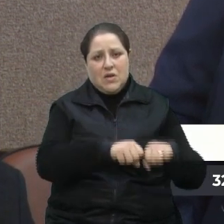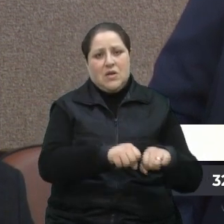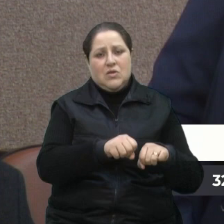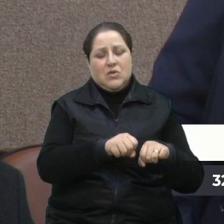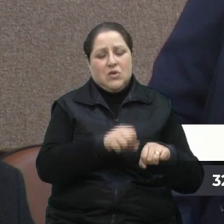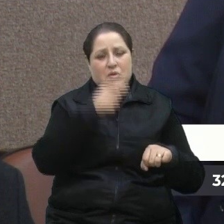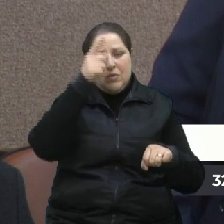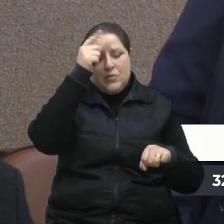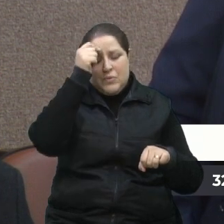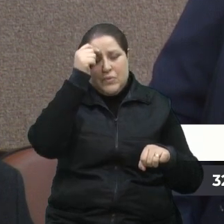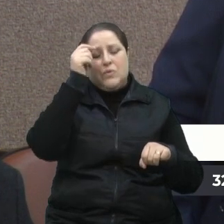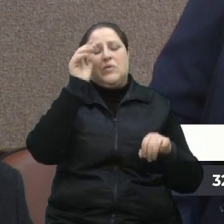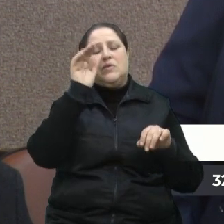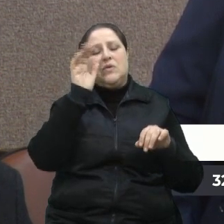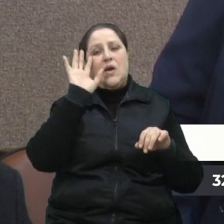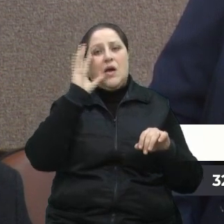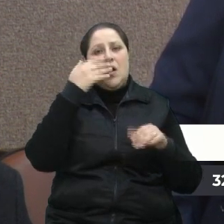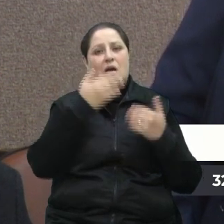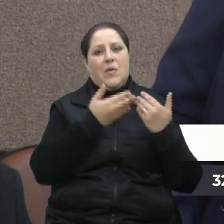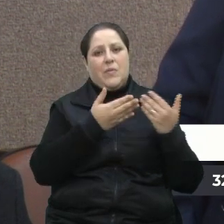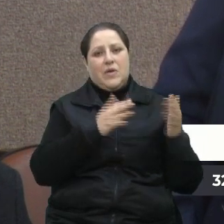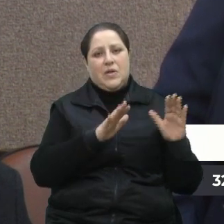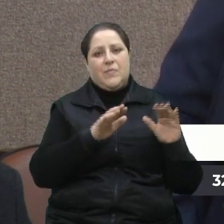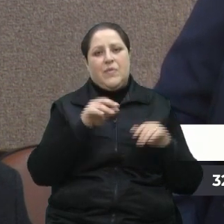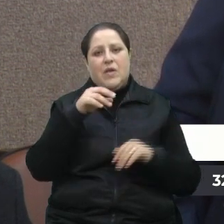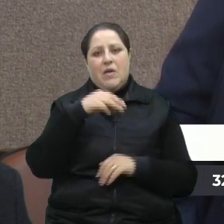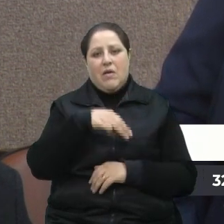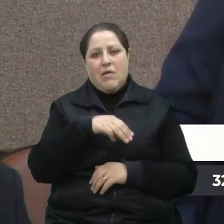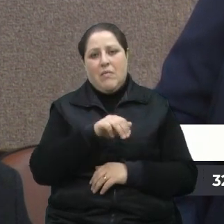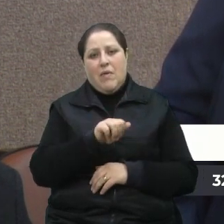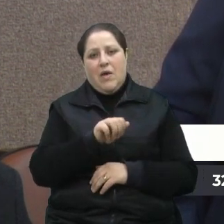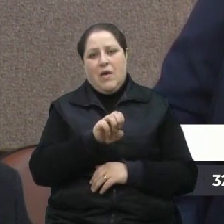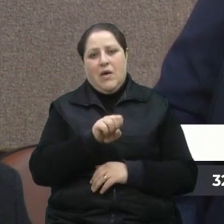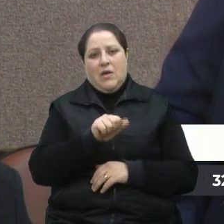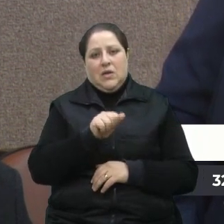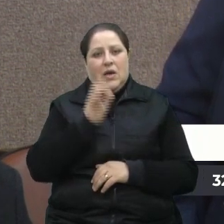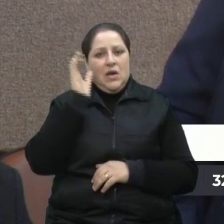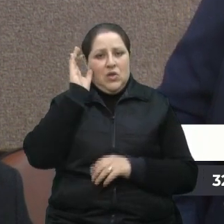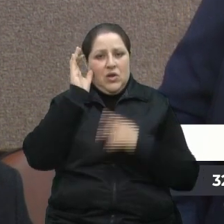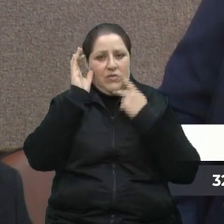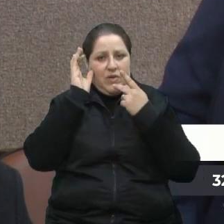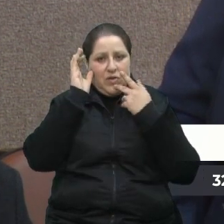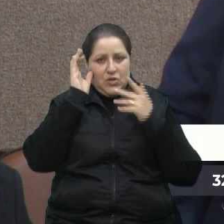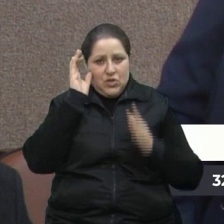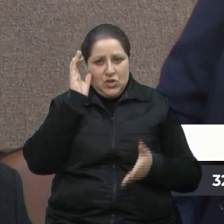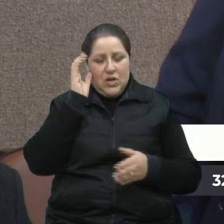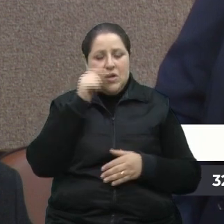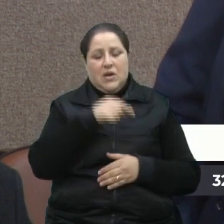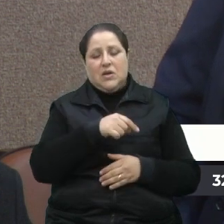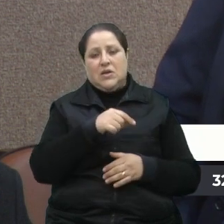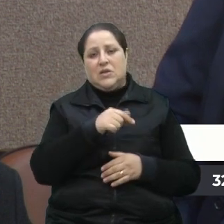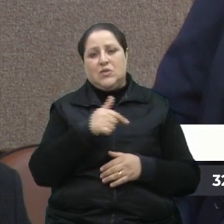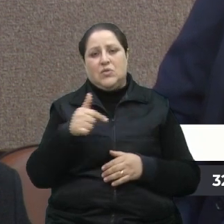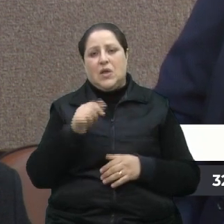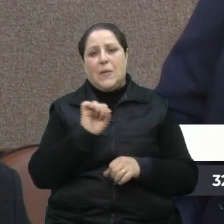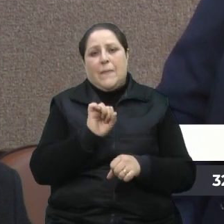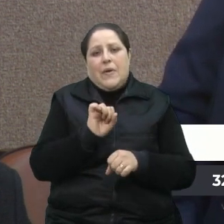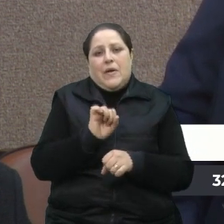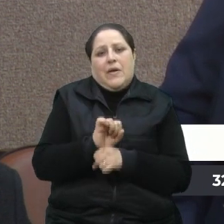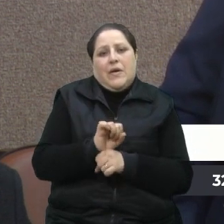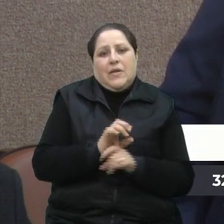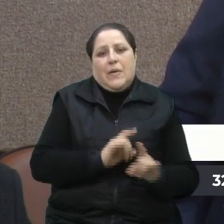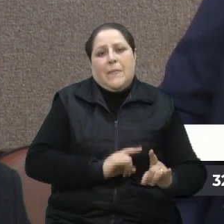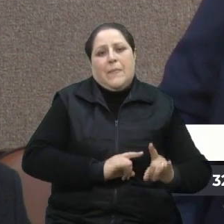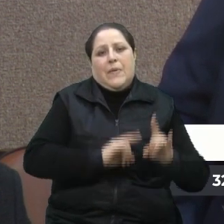e que a Maesa, o vereador Cadore que falou, não fique parada nos demais